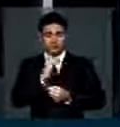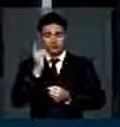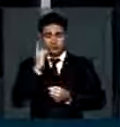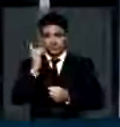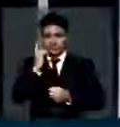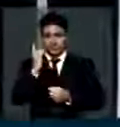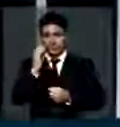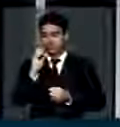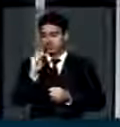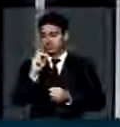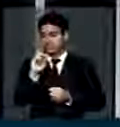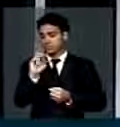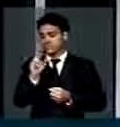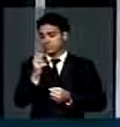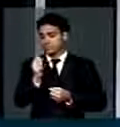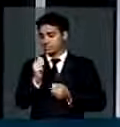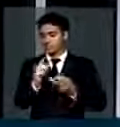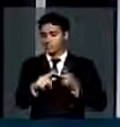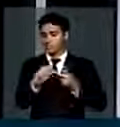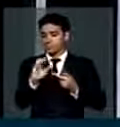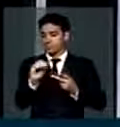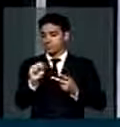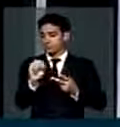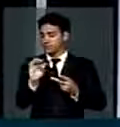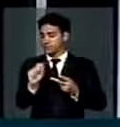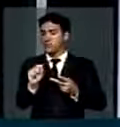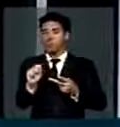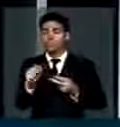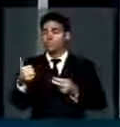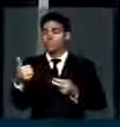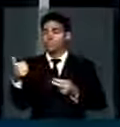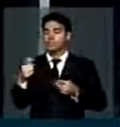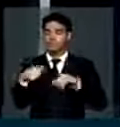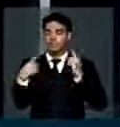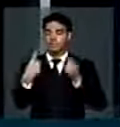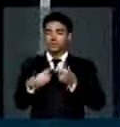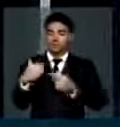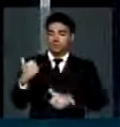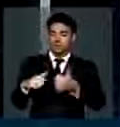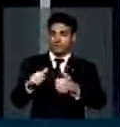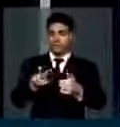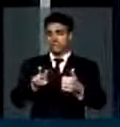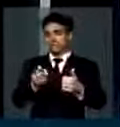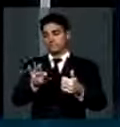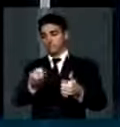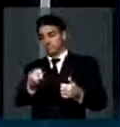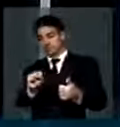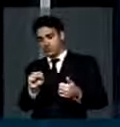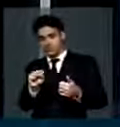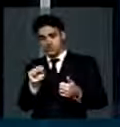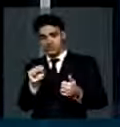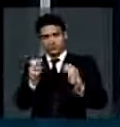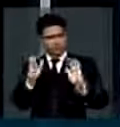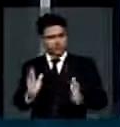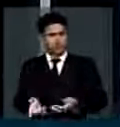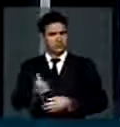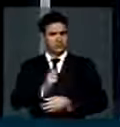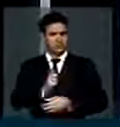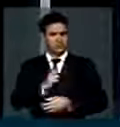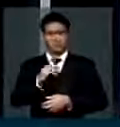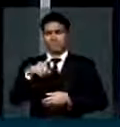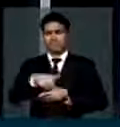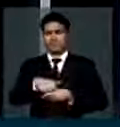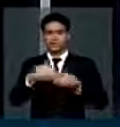Leonardo Gadelho, deputado Costa Ferreira, a primeira sessão de apreciação de vetos já com o voto